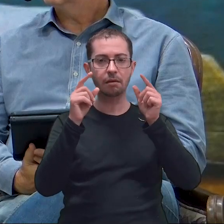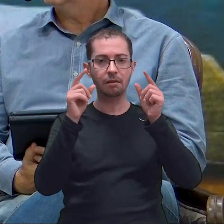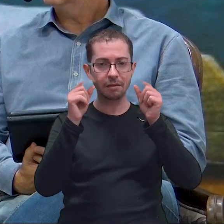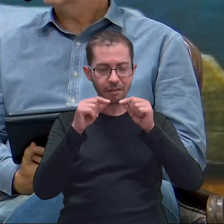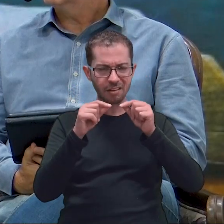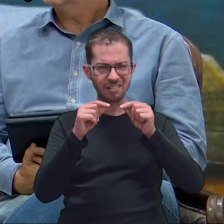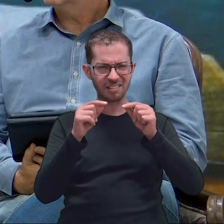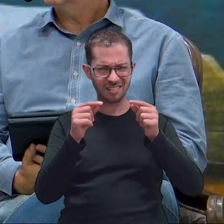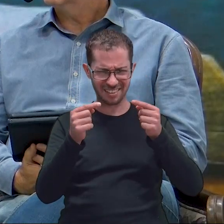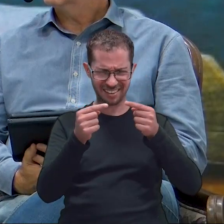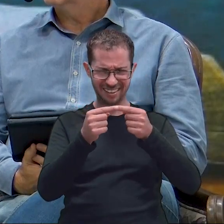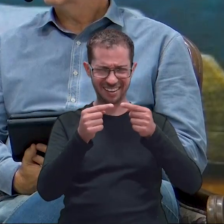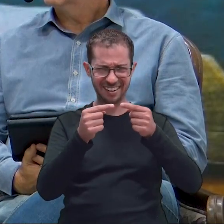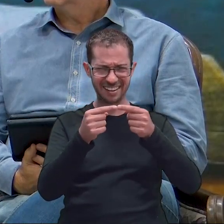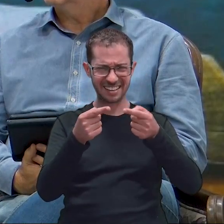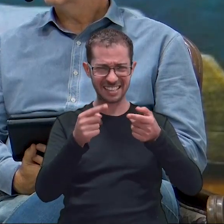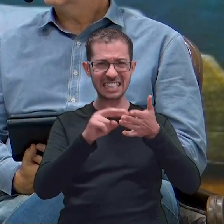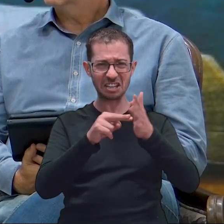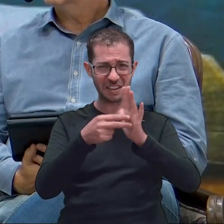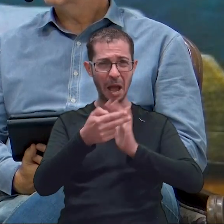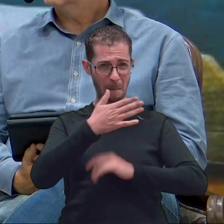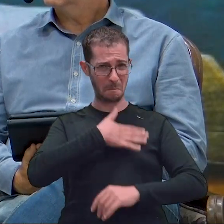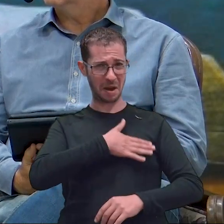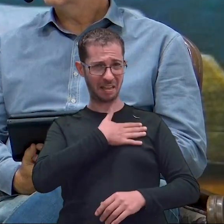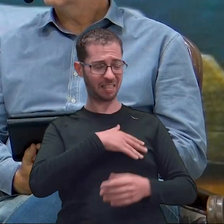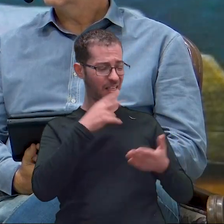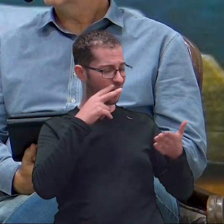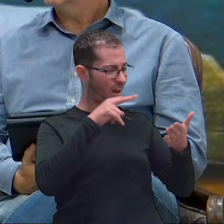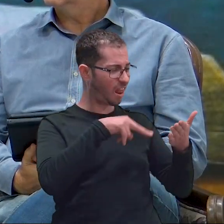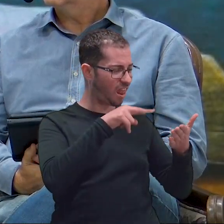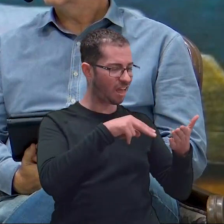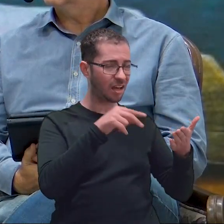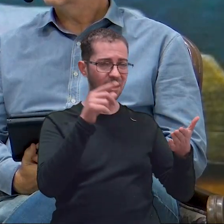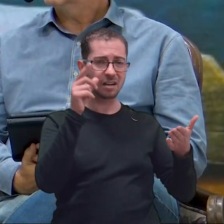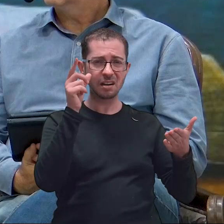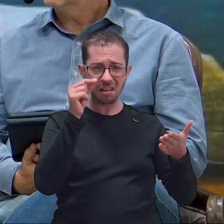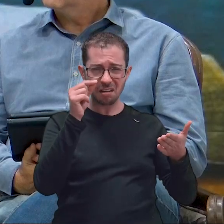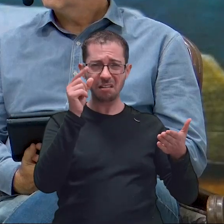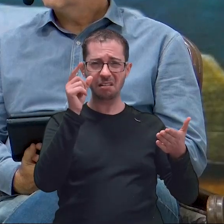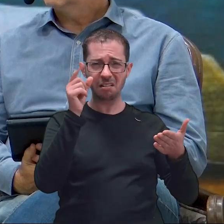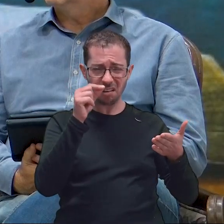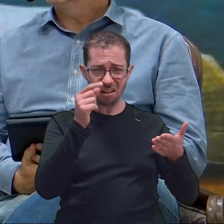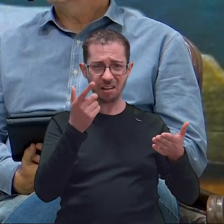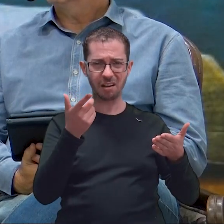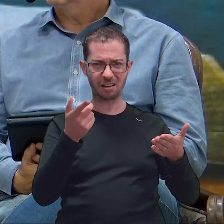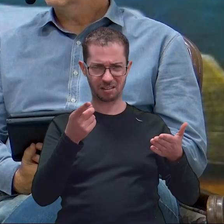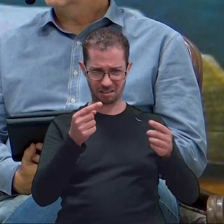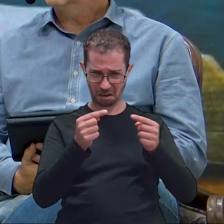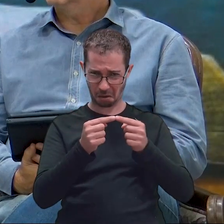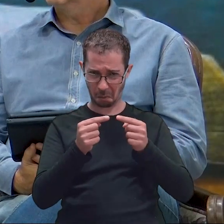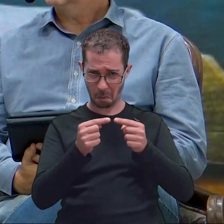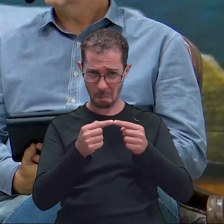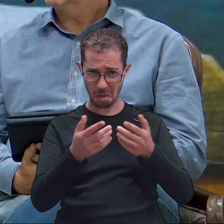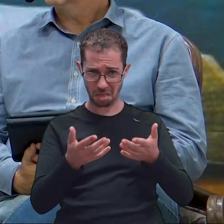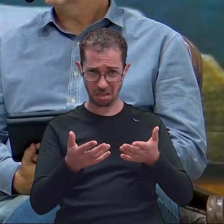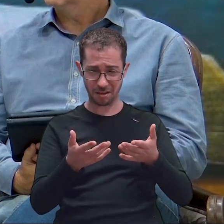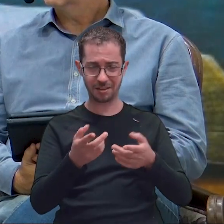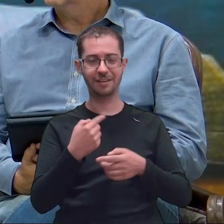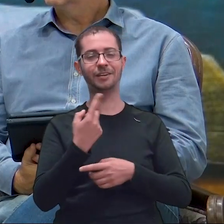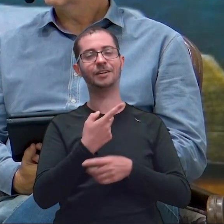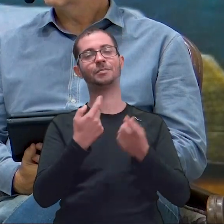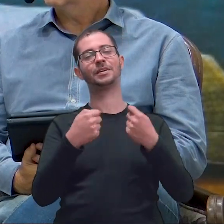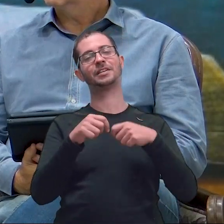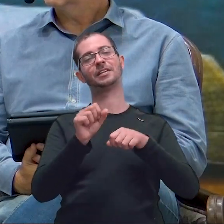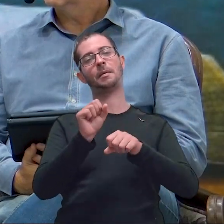devemos? Ter esse prazer? Será que nós temos tido prazer na lei do Senhor? Então é pra gente pensar,